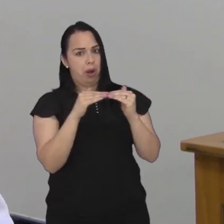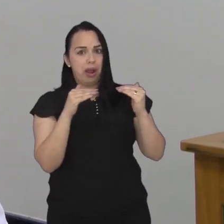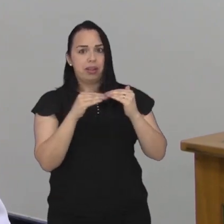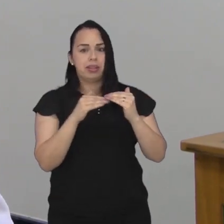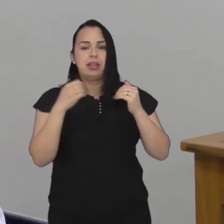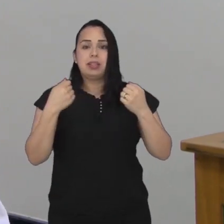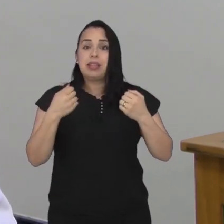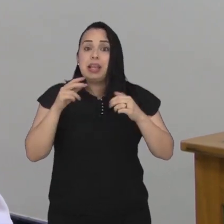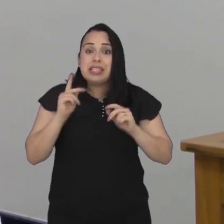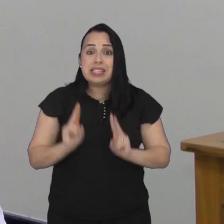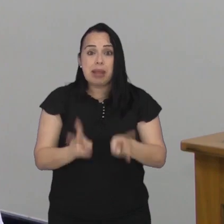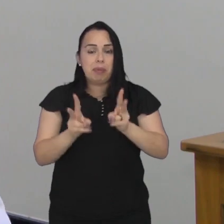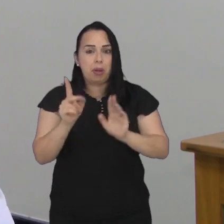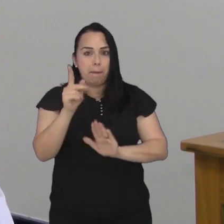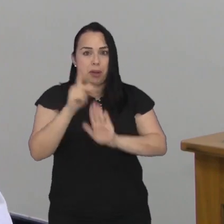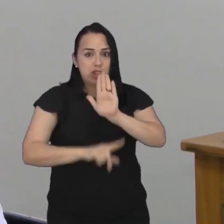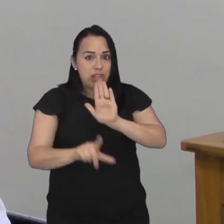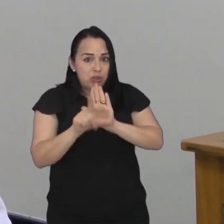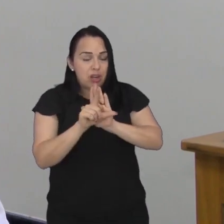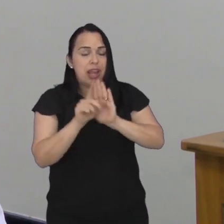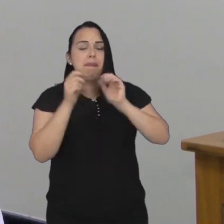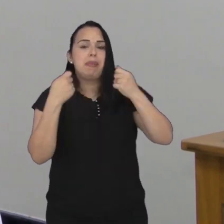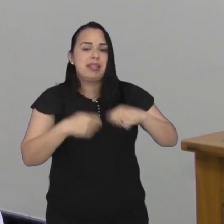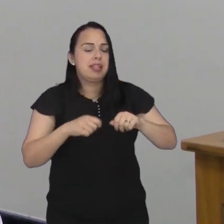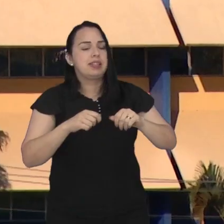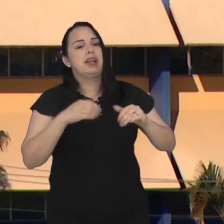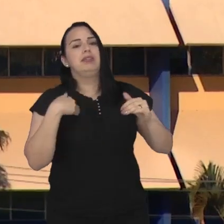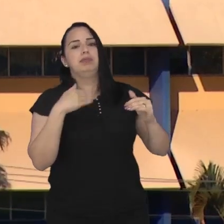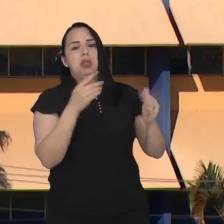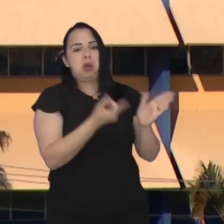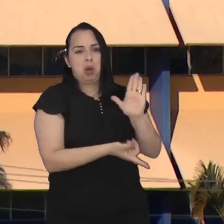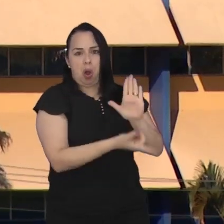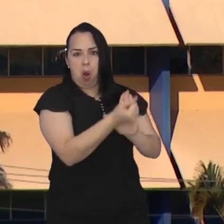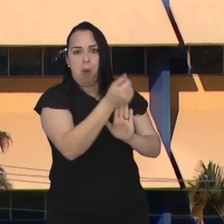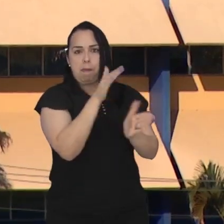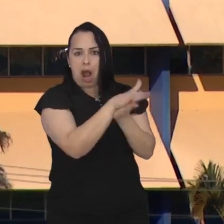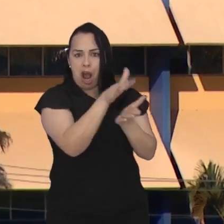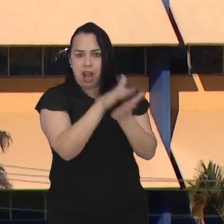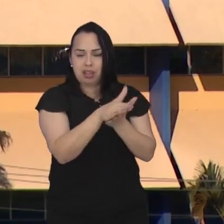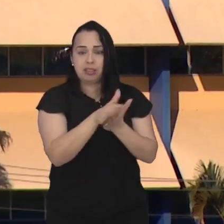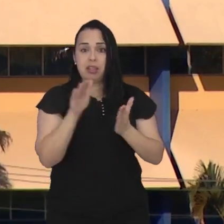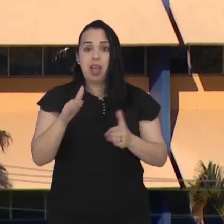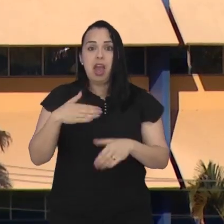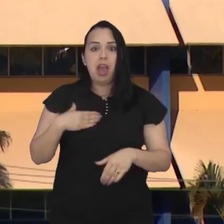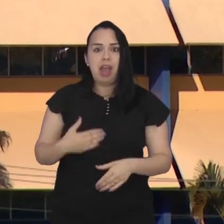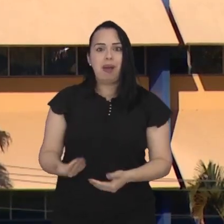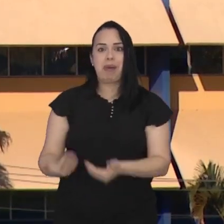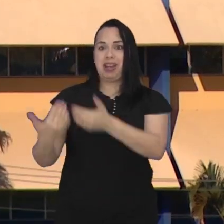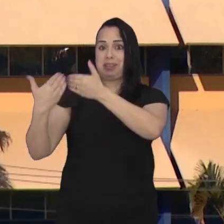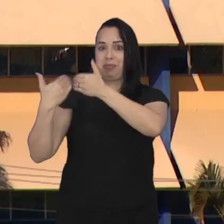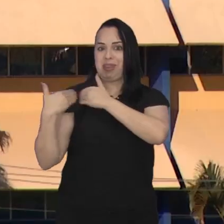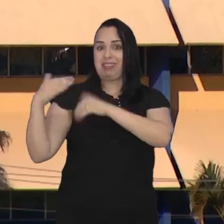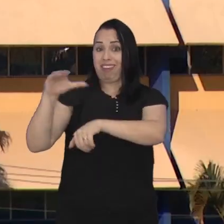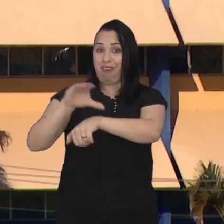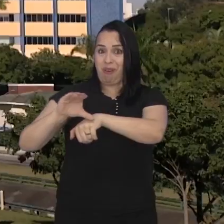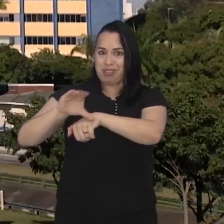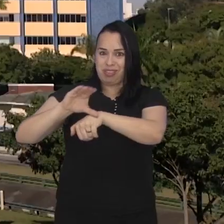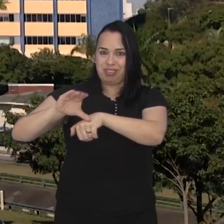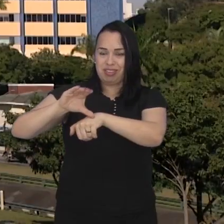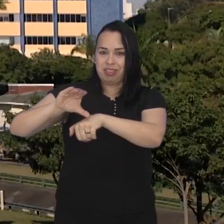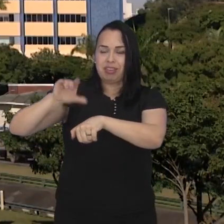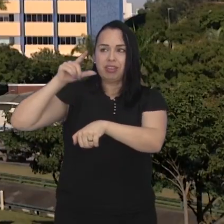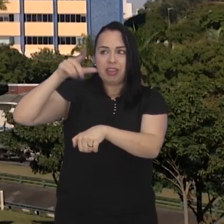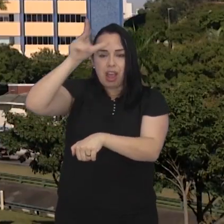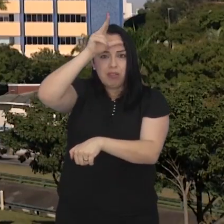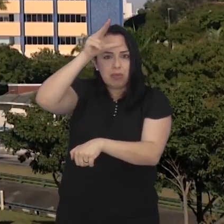feito sempre que existe um projeto de lei para aprovar as contas. A prestação de contas é um dever constitucional dos órgãos que